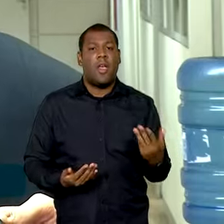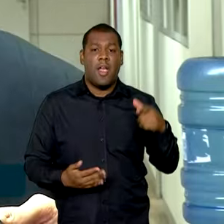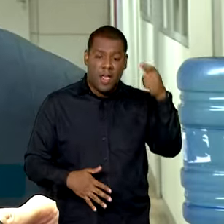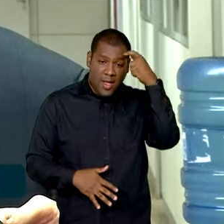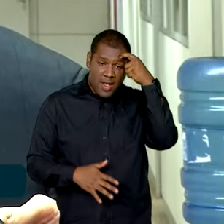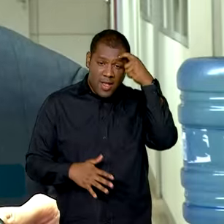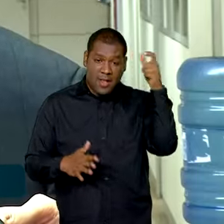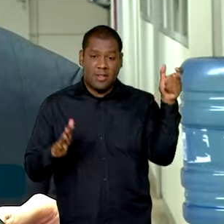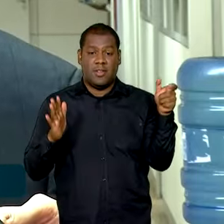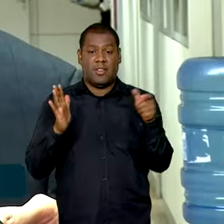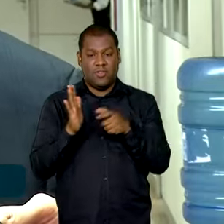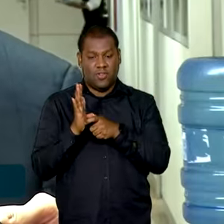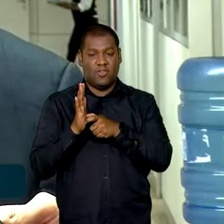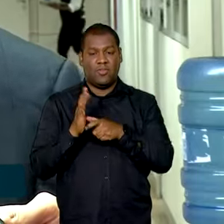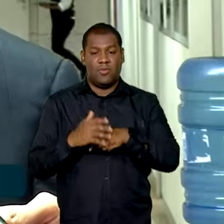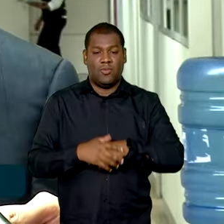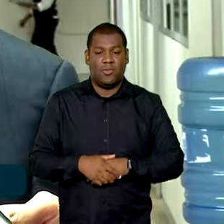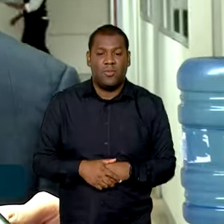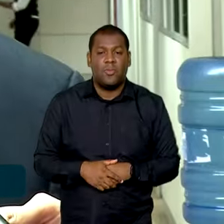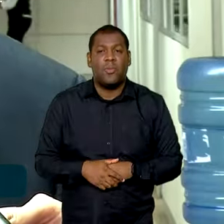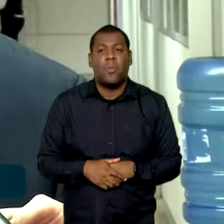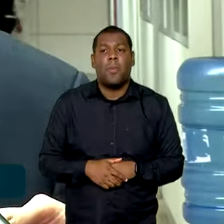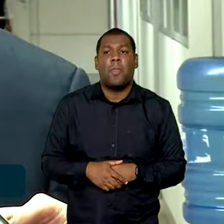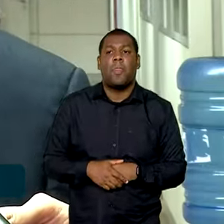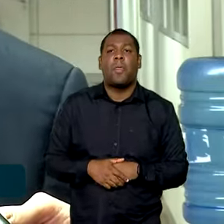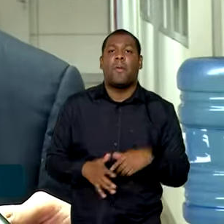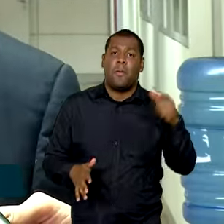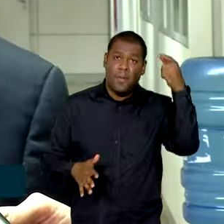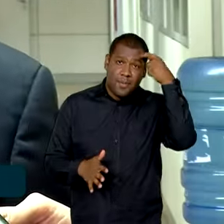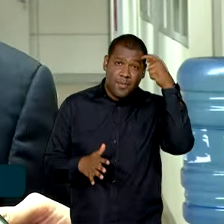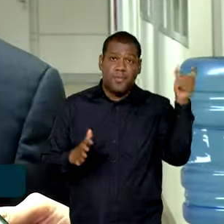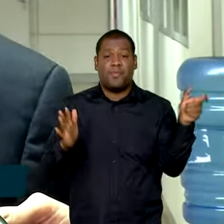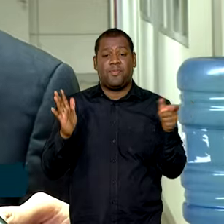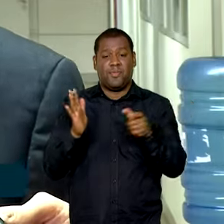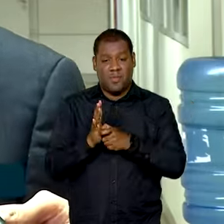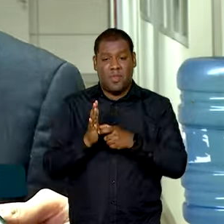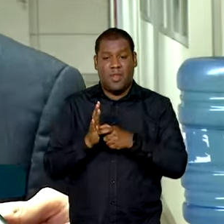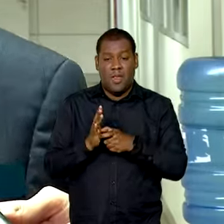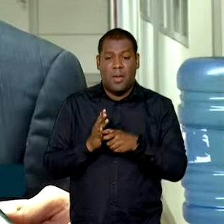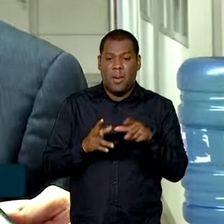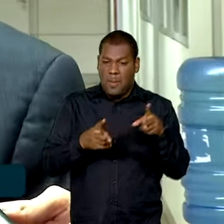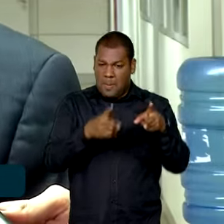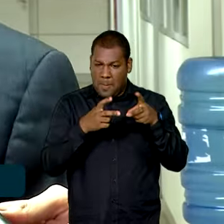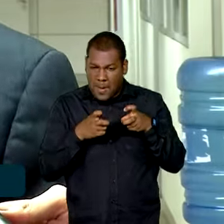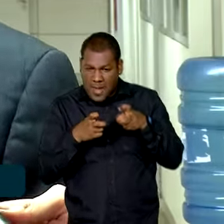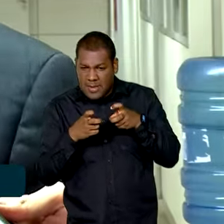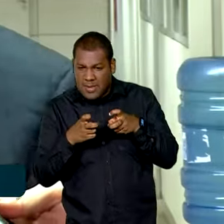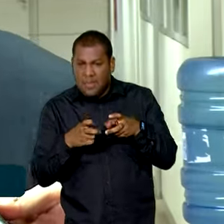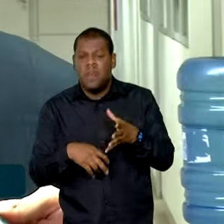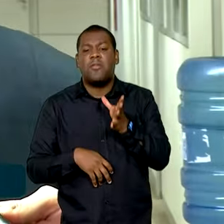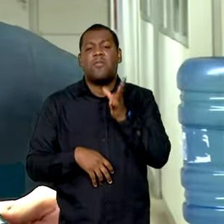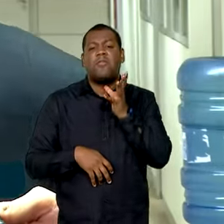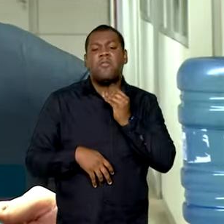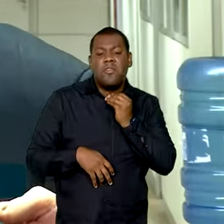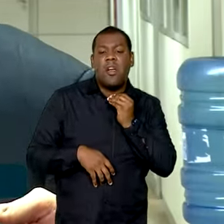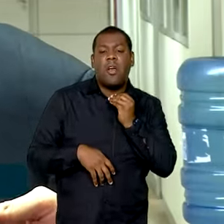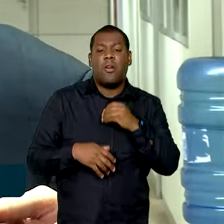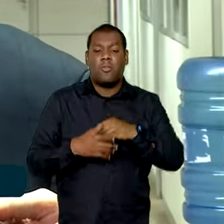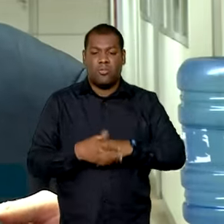é possível a gente não só encontrar ali a fraude, mas inclusive quem que ousou fraudar. É